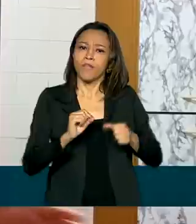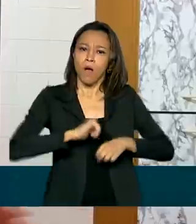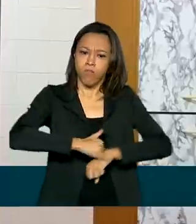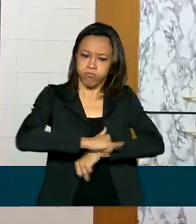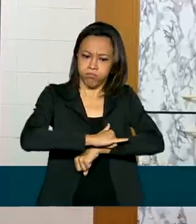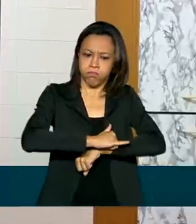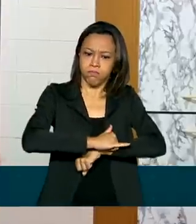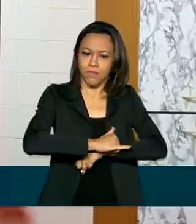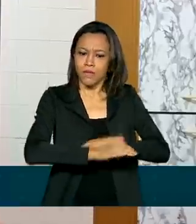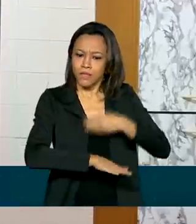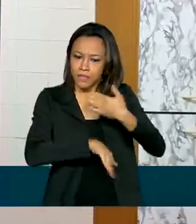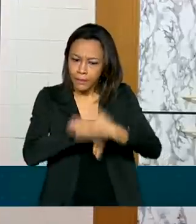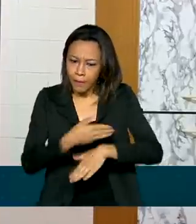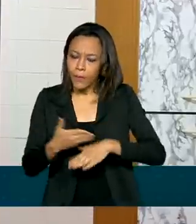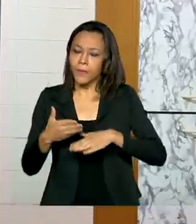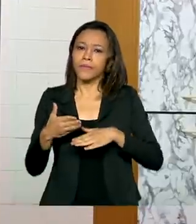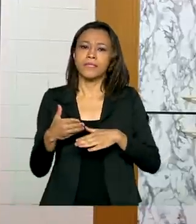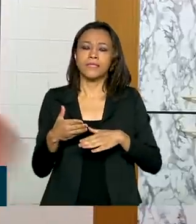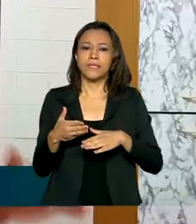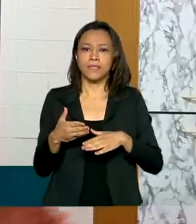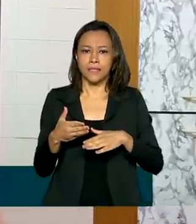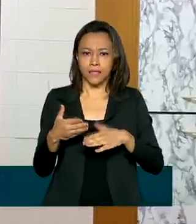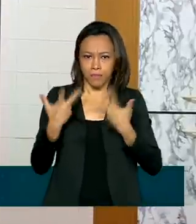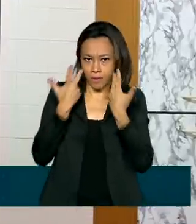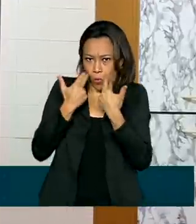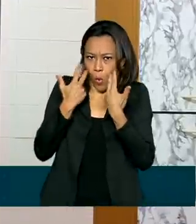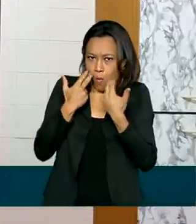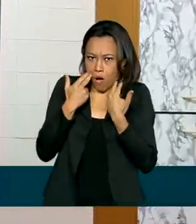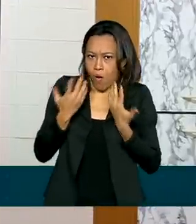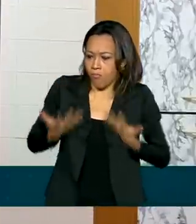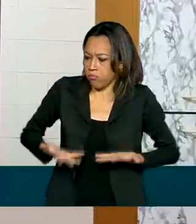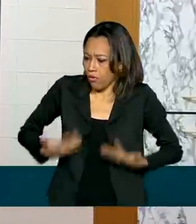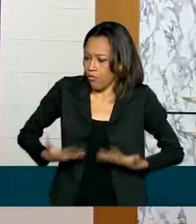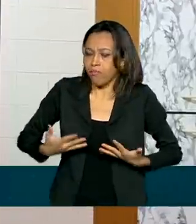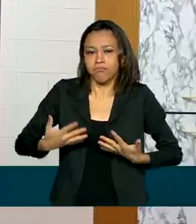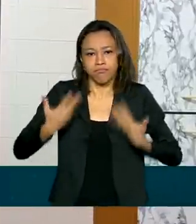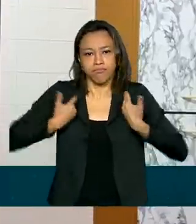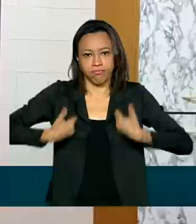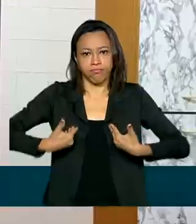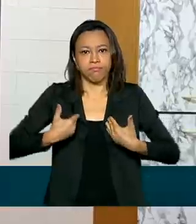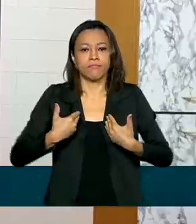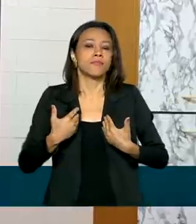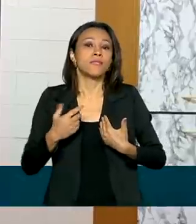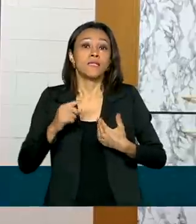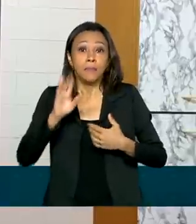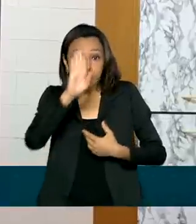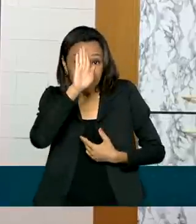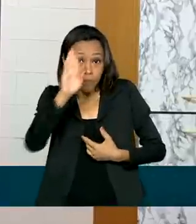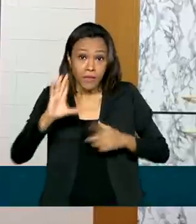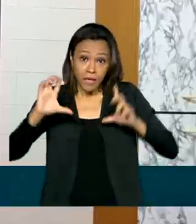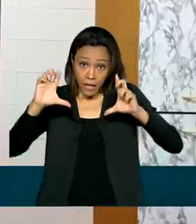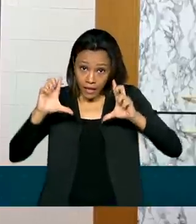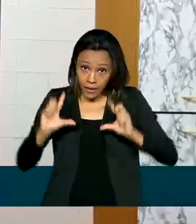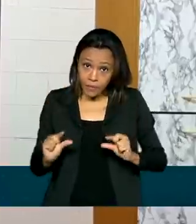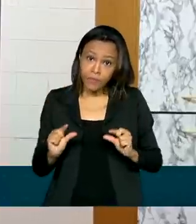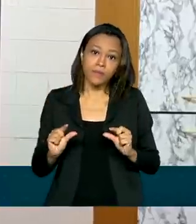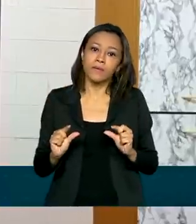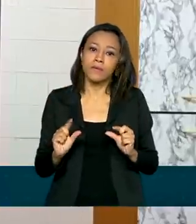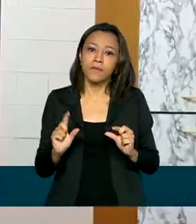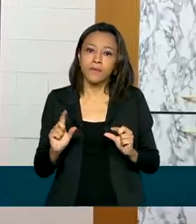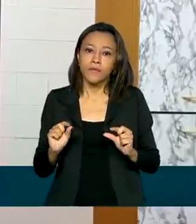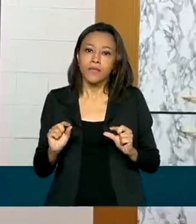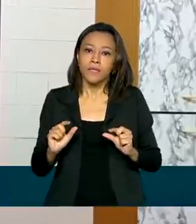um grau de sobrepeso, ou normal, e, principalmente, reduzir a minha circunferência